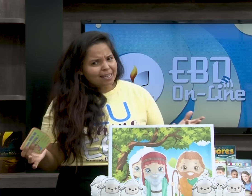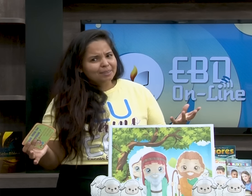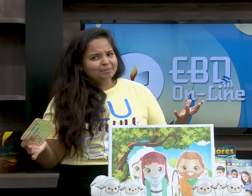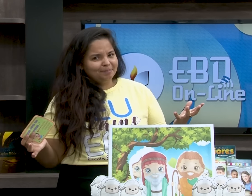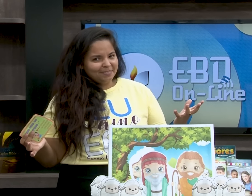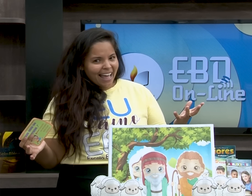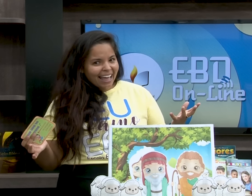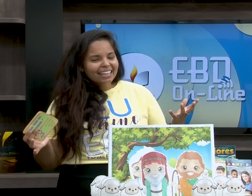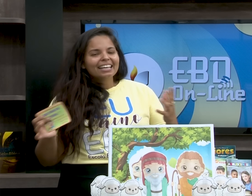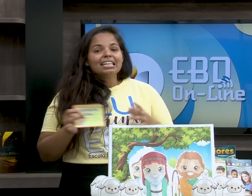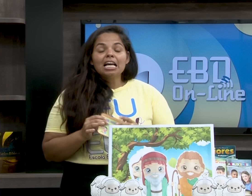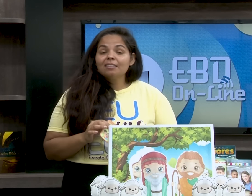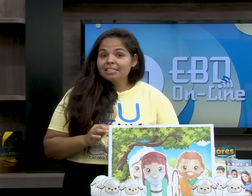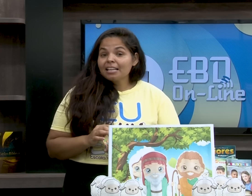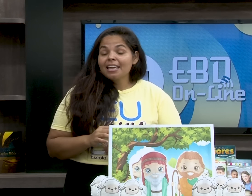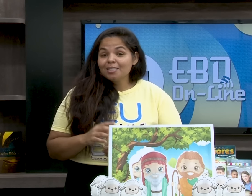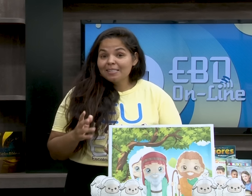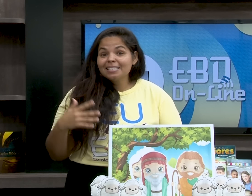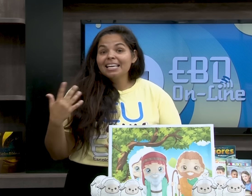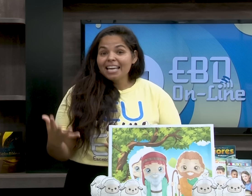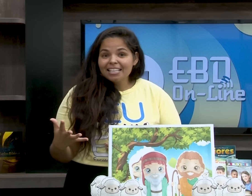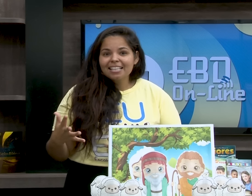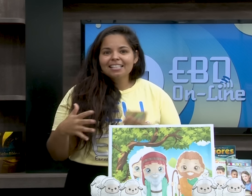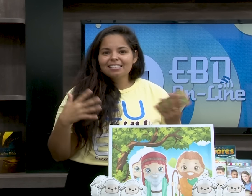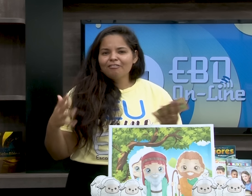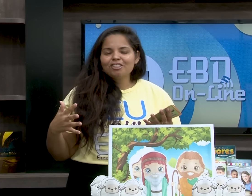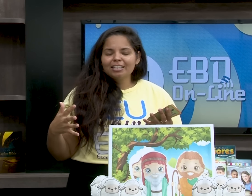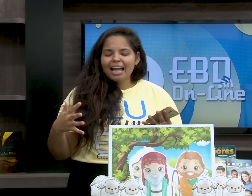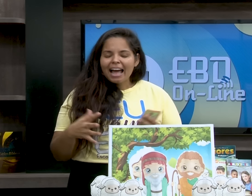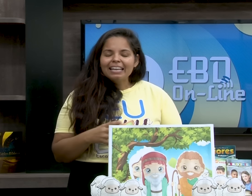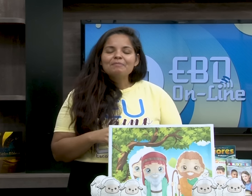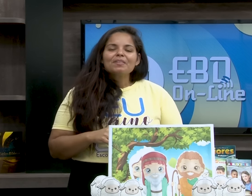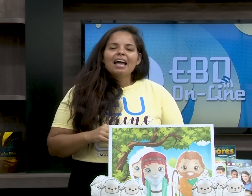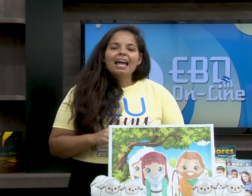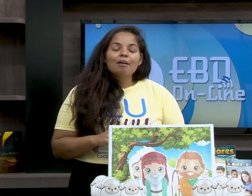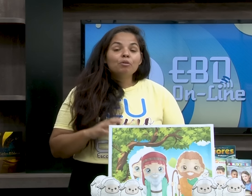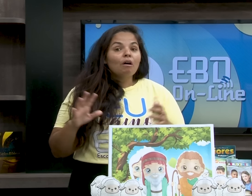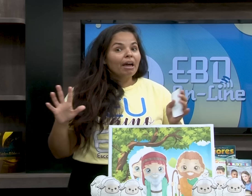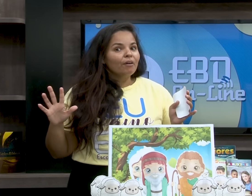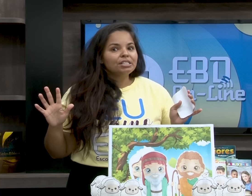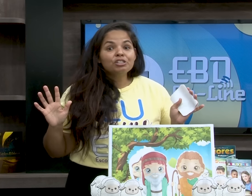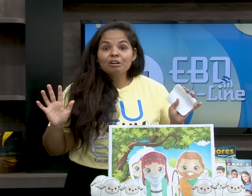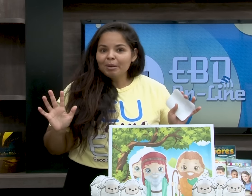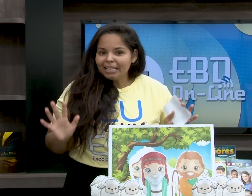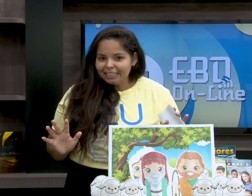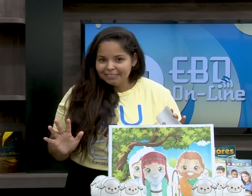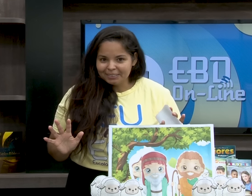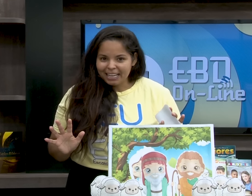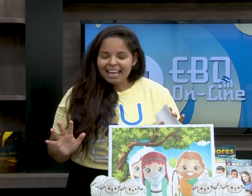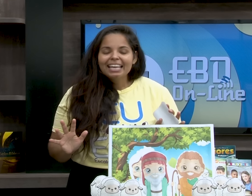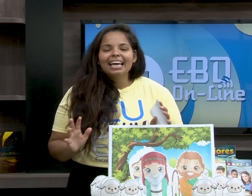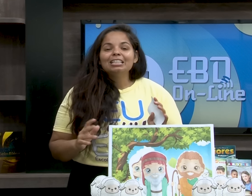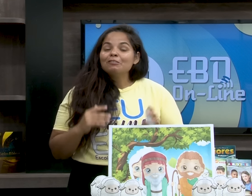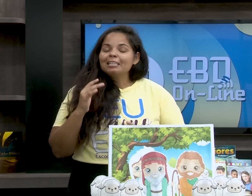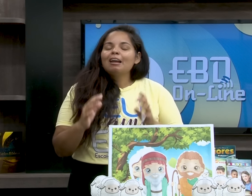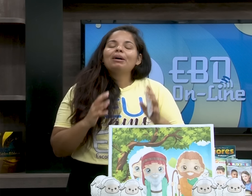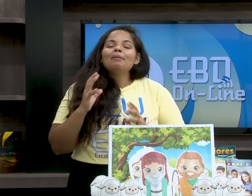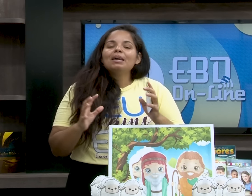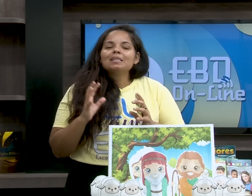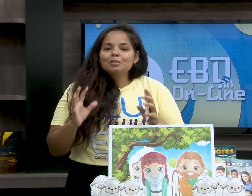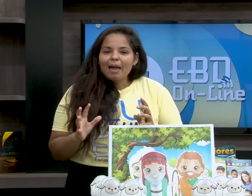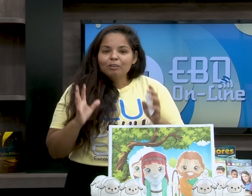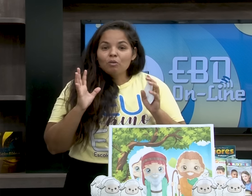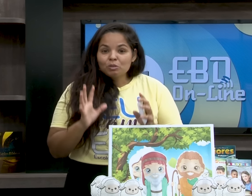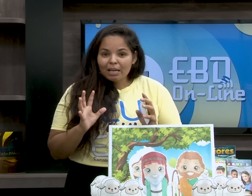Evitar confusão, né? E às vezes crianças nessa faixa etária, por qualquer coisa, a gente tá brigando, né? Então, você